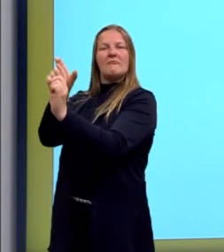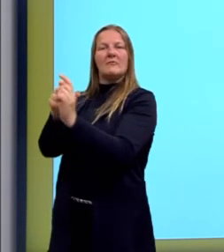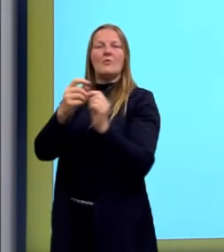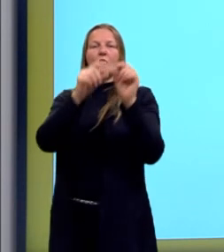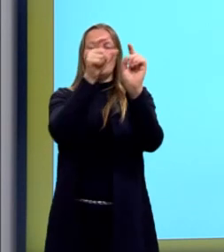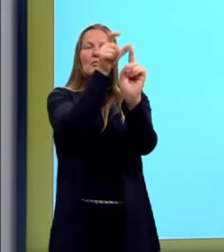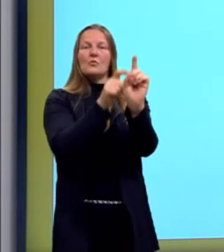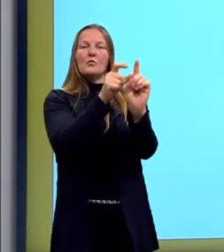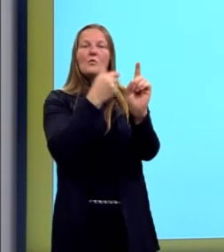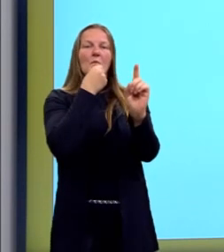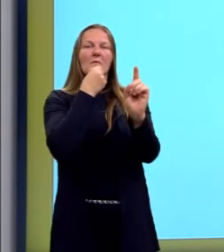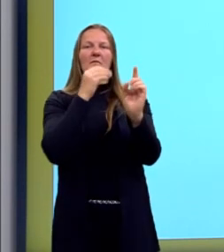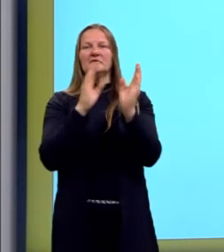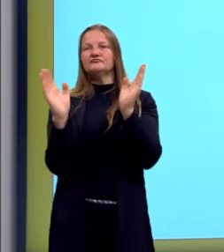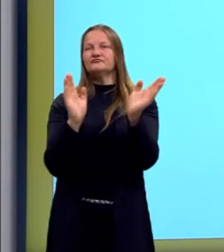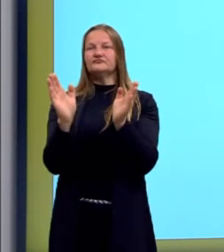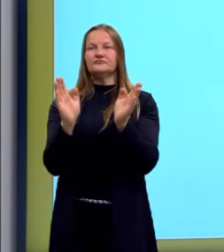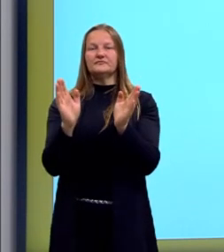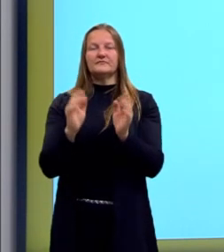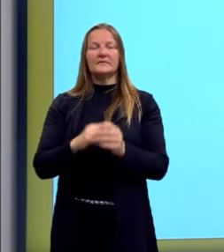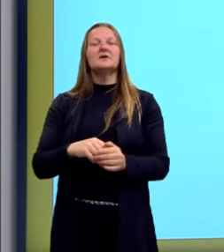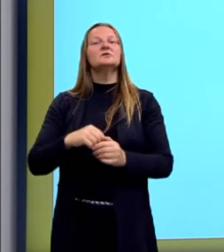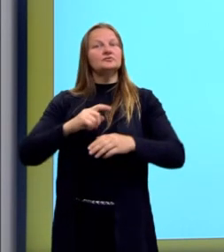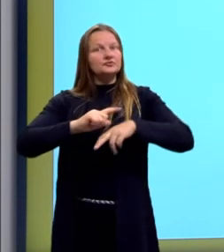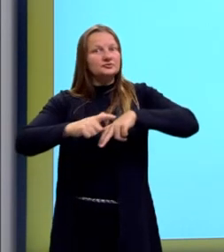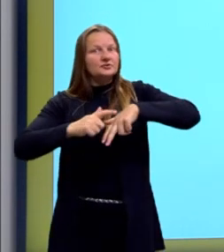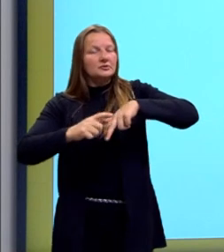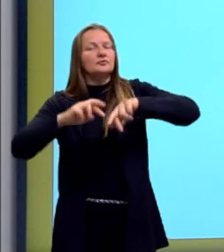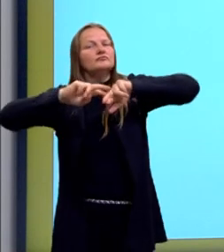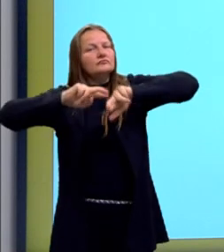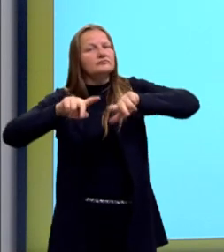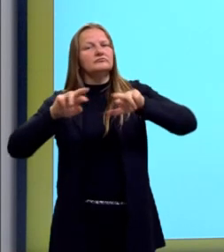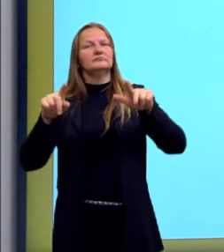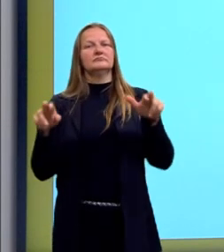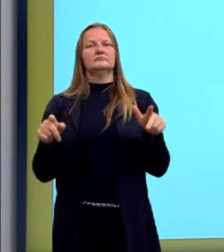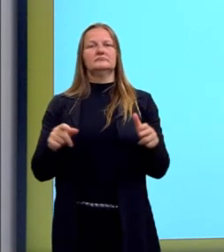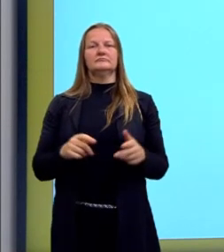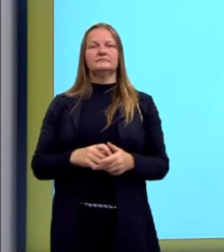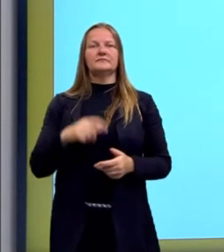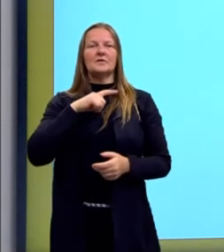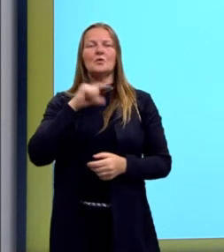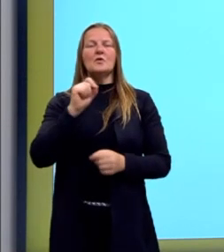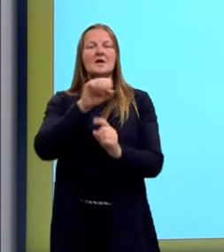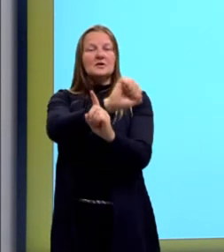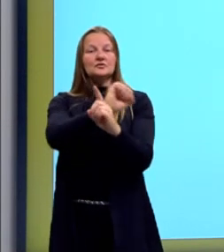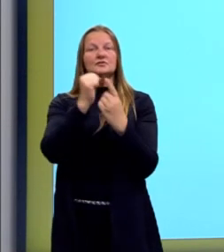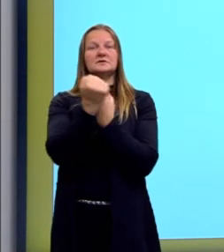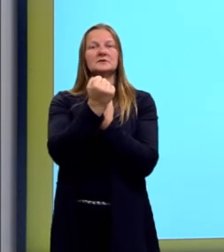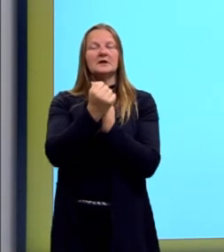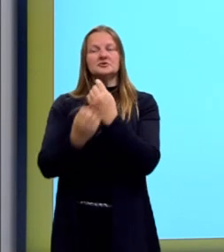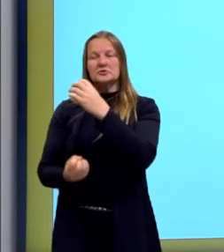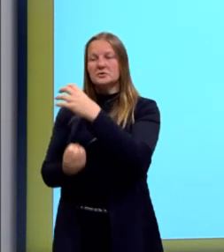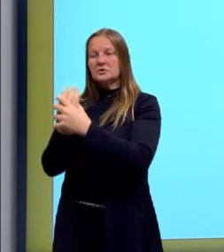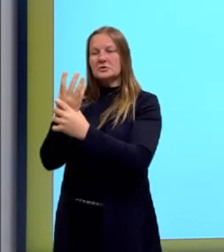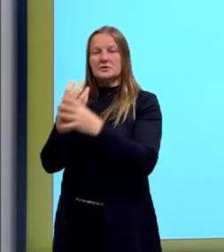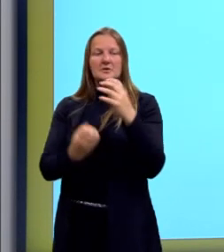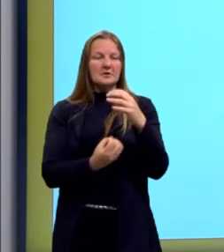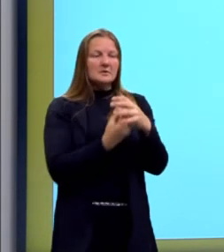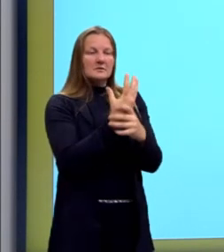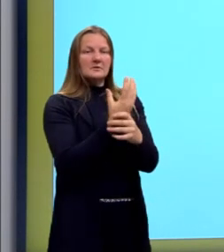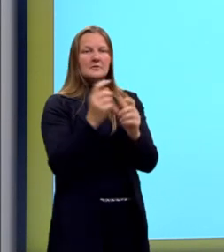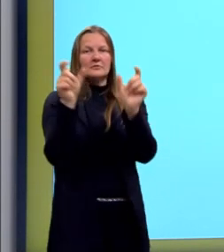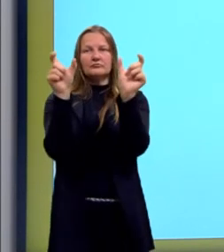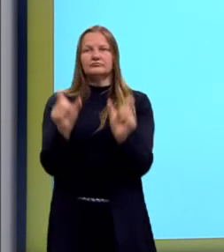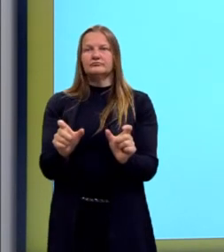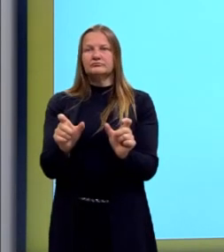masculino. Então, o gênero tem exatamente essa questão. O que a sociedade cria de uma imagem,